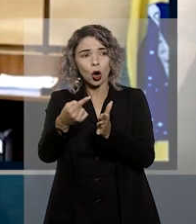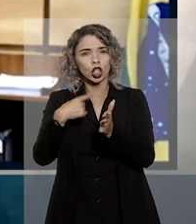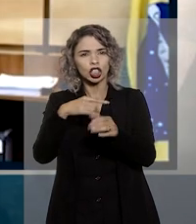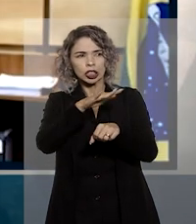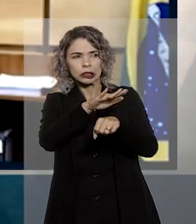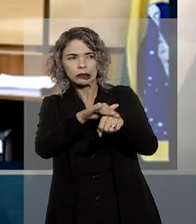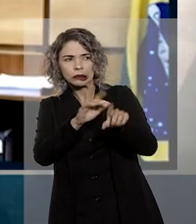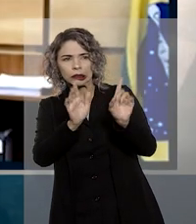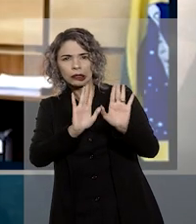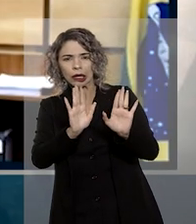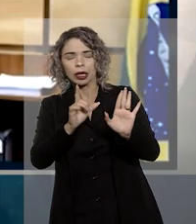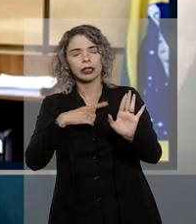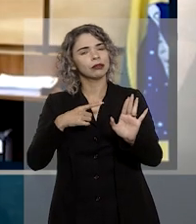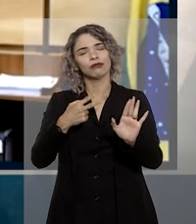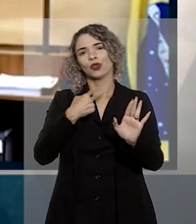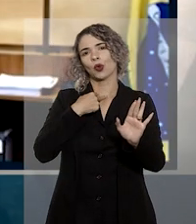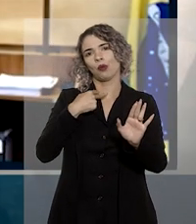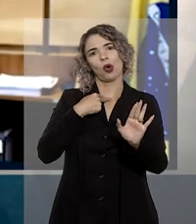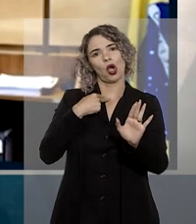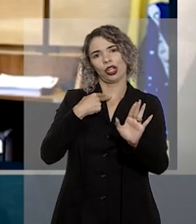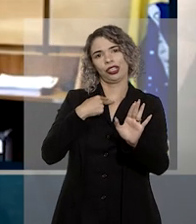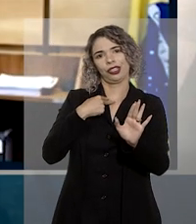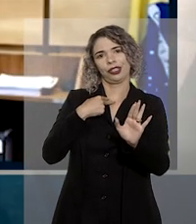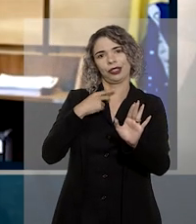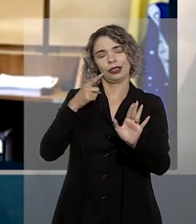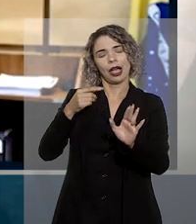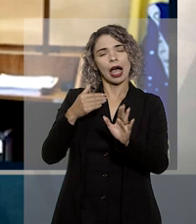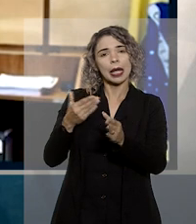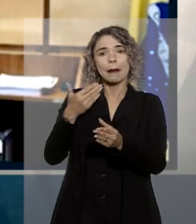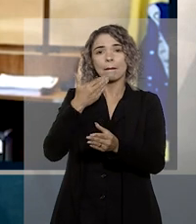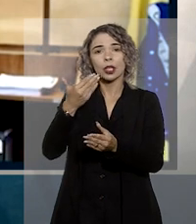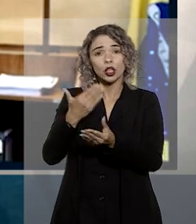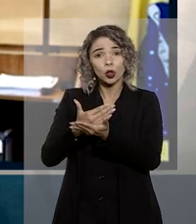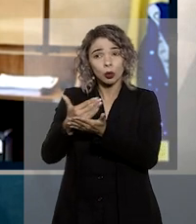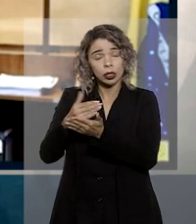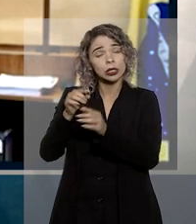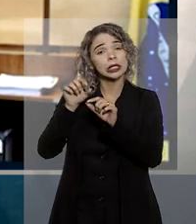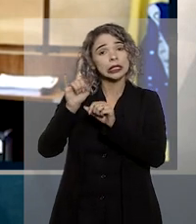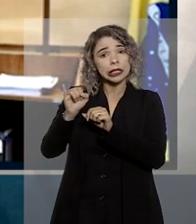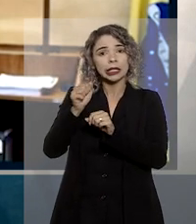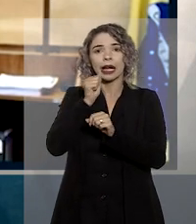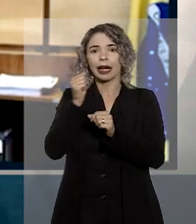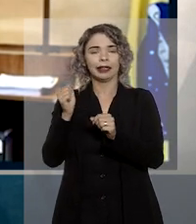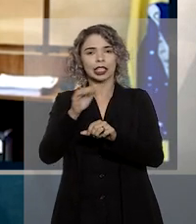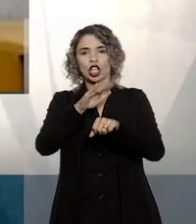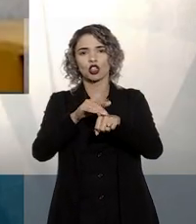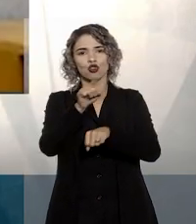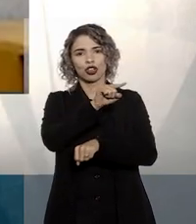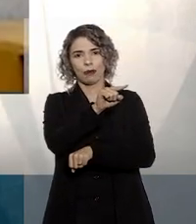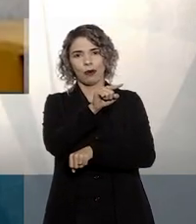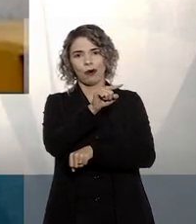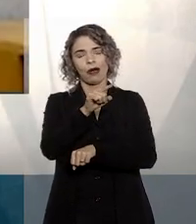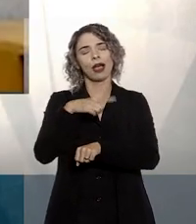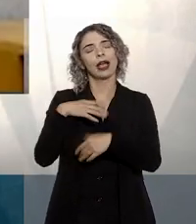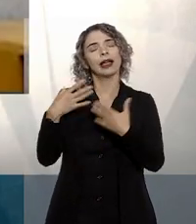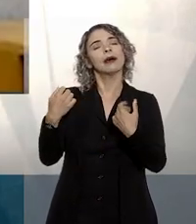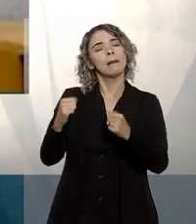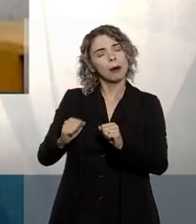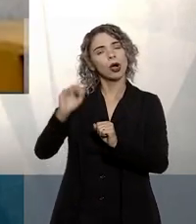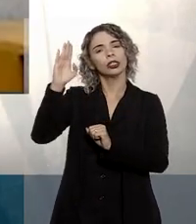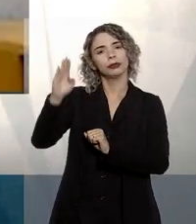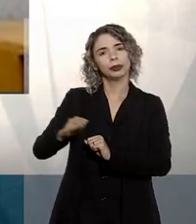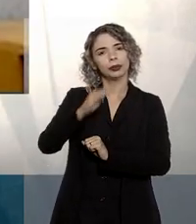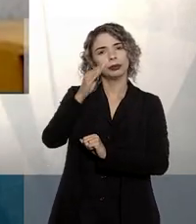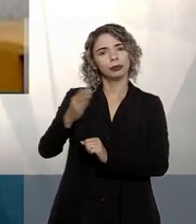resulta no indeferimento da petição inicial. Segundo o ministro, nessa hipótese, a consequência legal